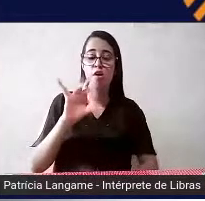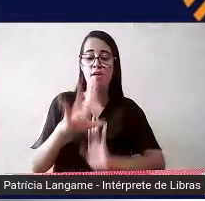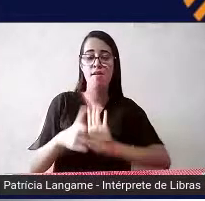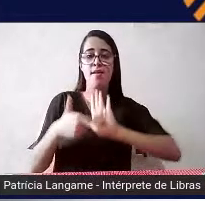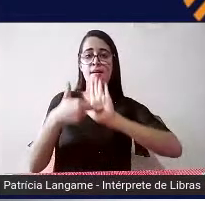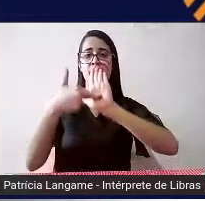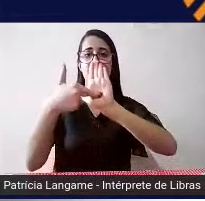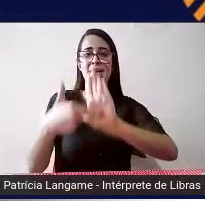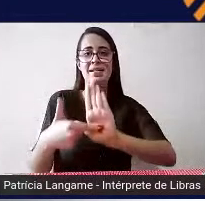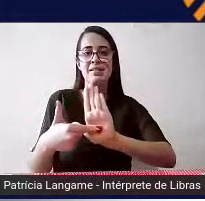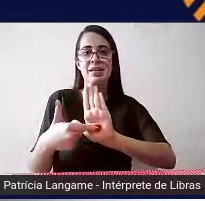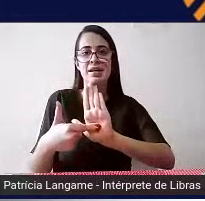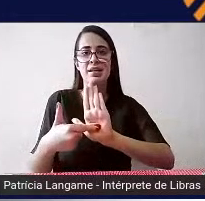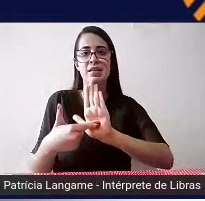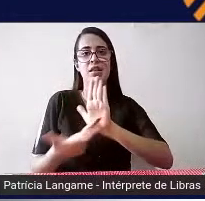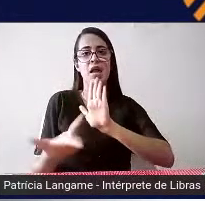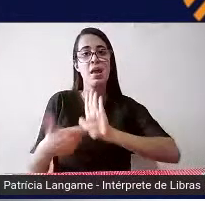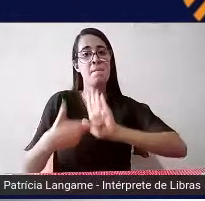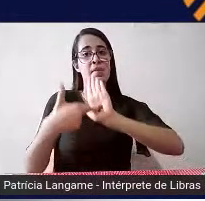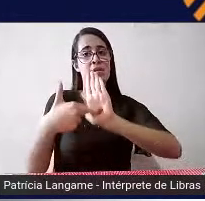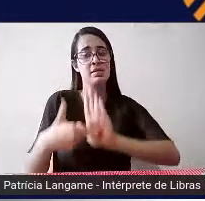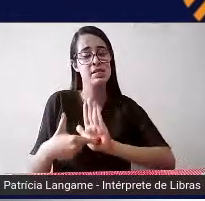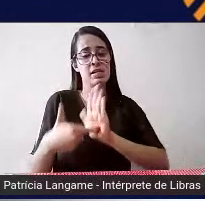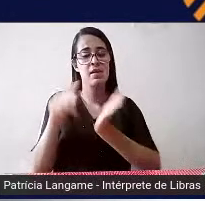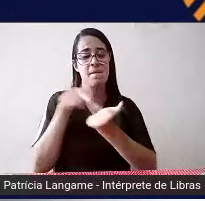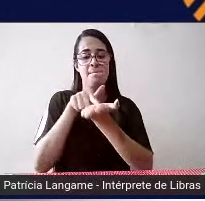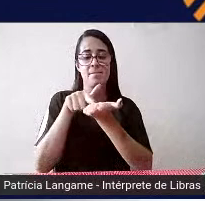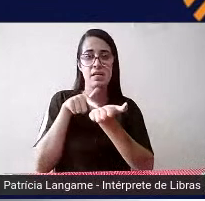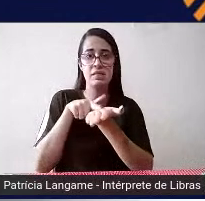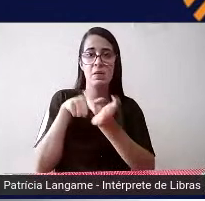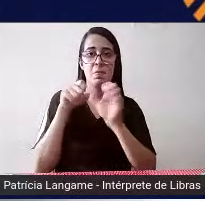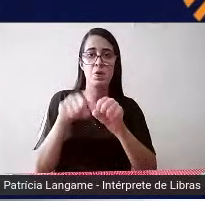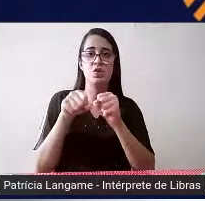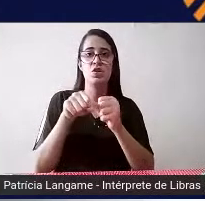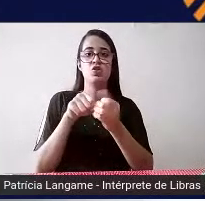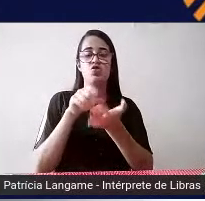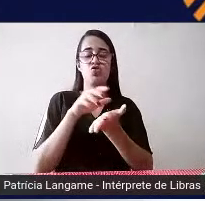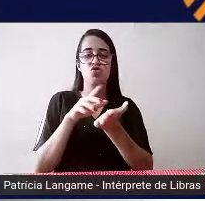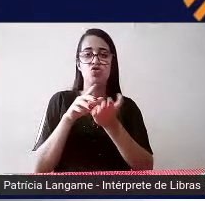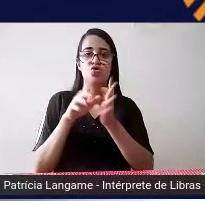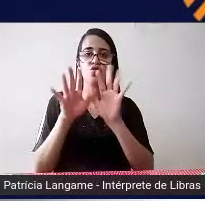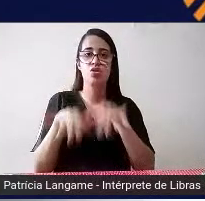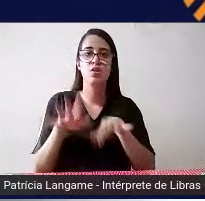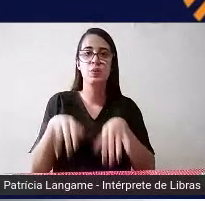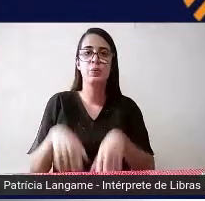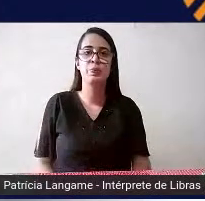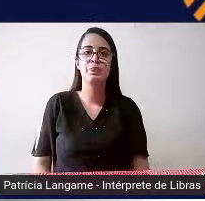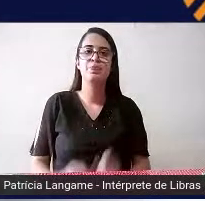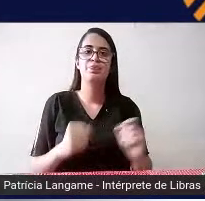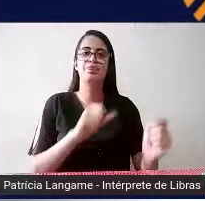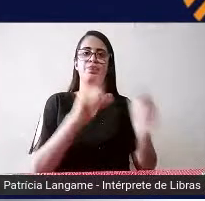é uma forma de representar em alto relevo aquilo que pode ser escrito a tinta pode passar